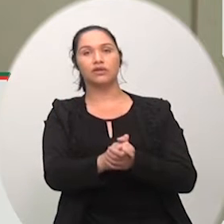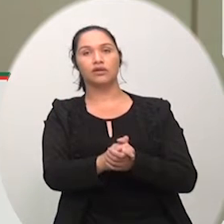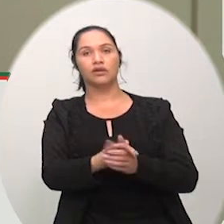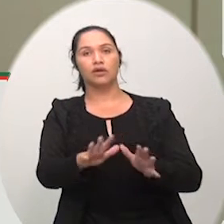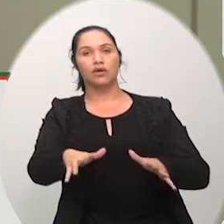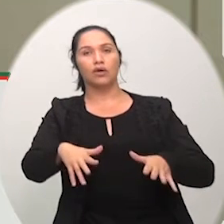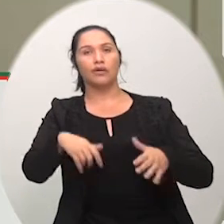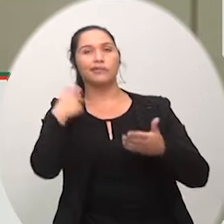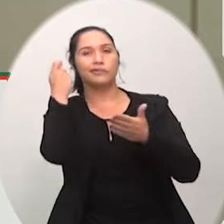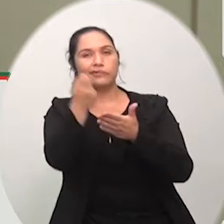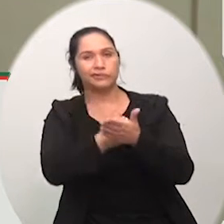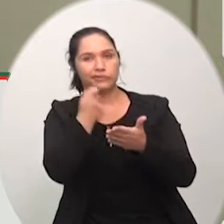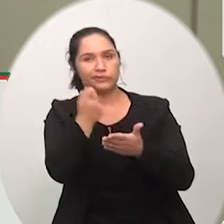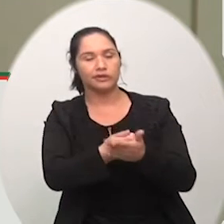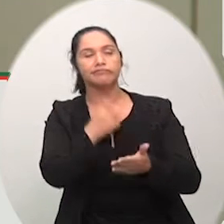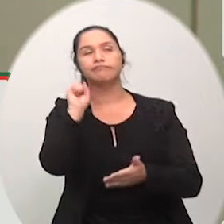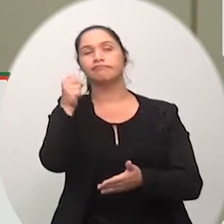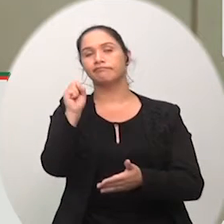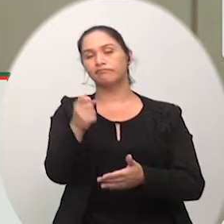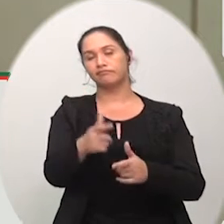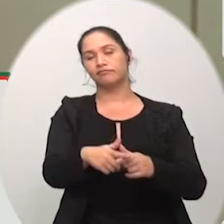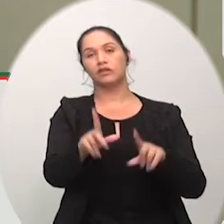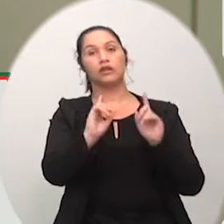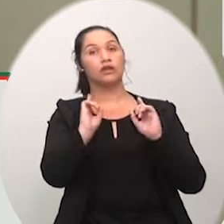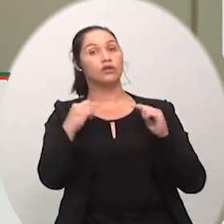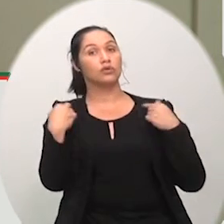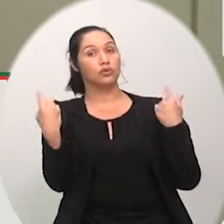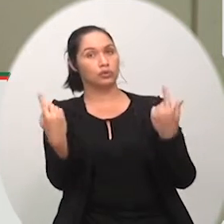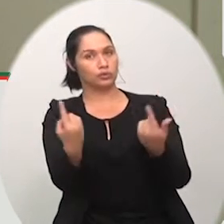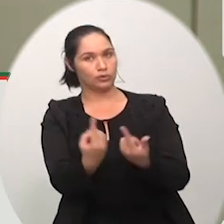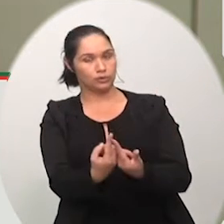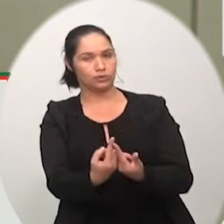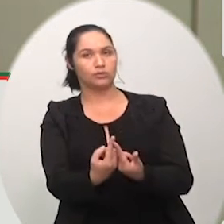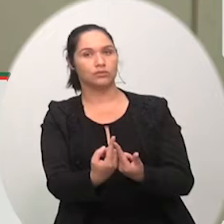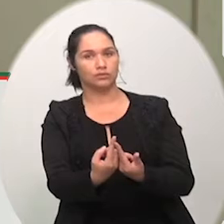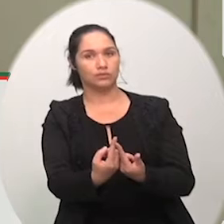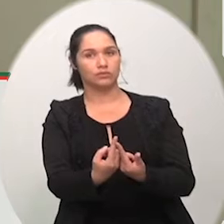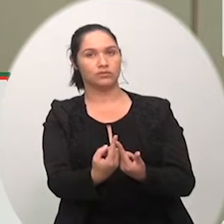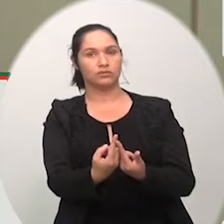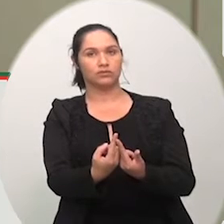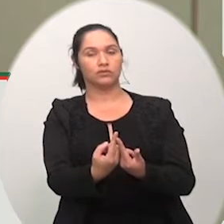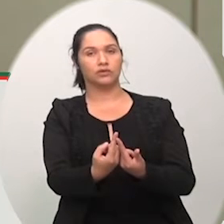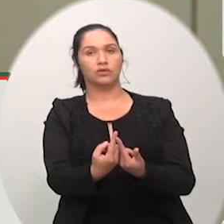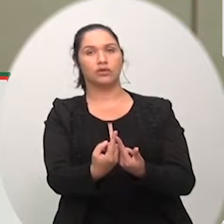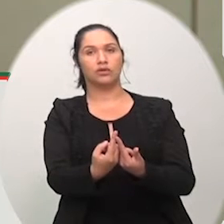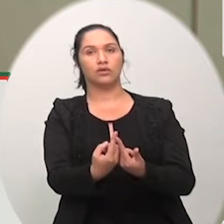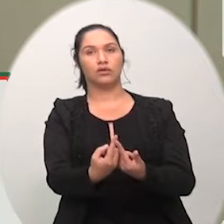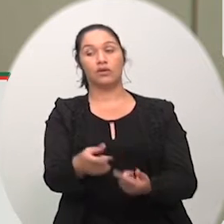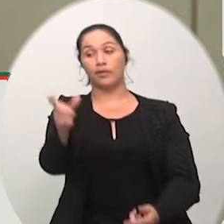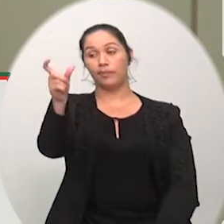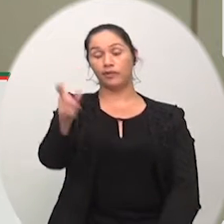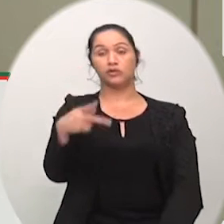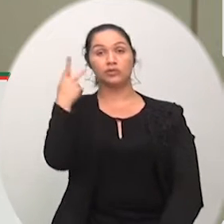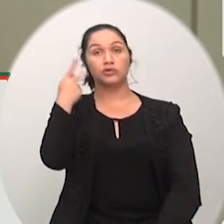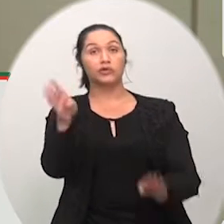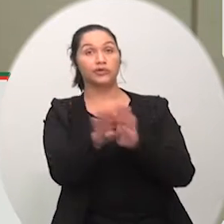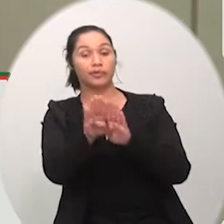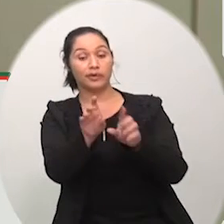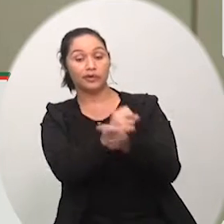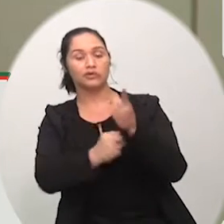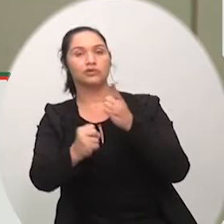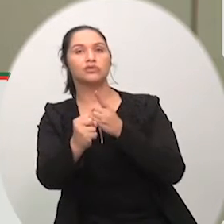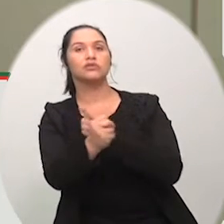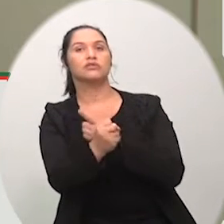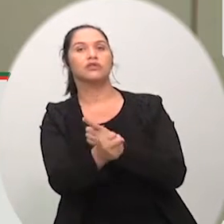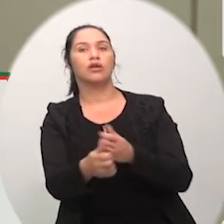só através de pressão se nós como agentes políticos e a sociedade como um todo se não